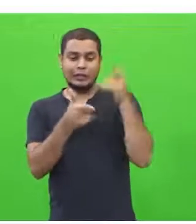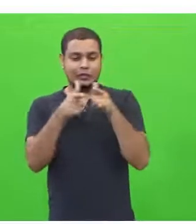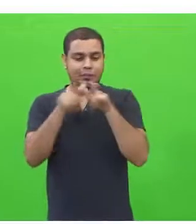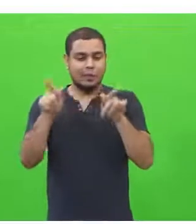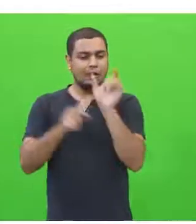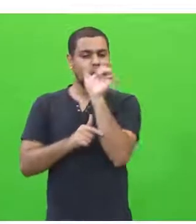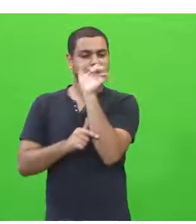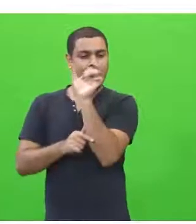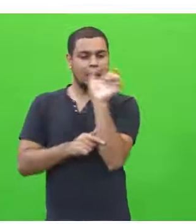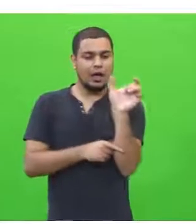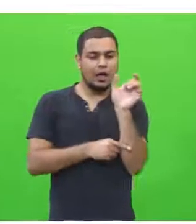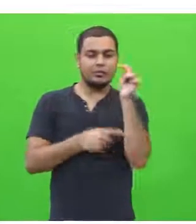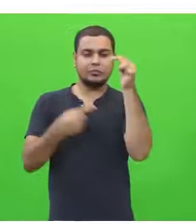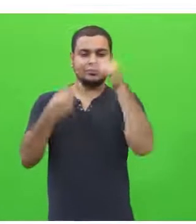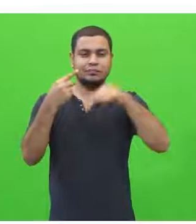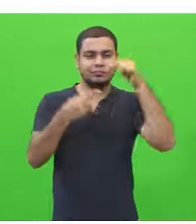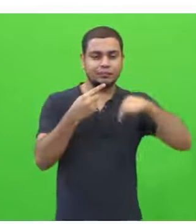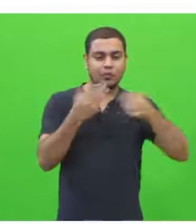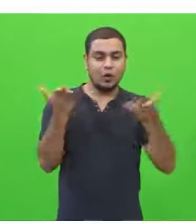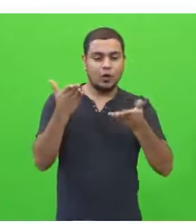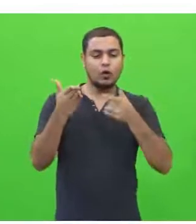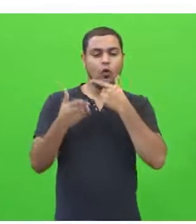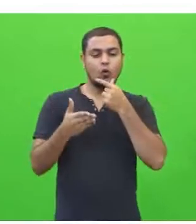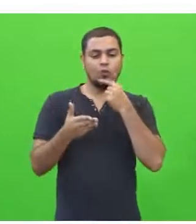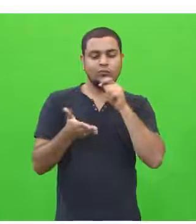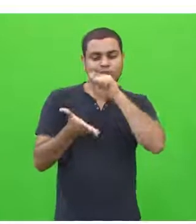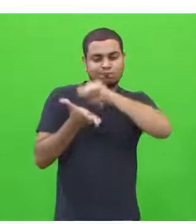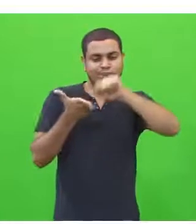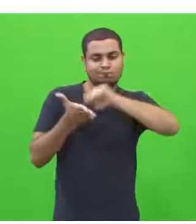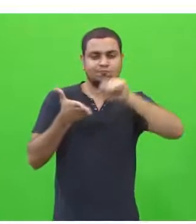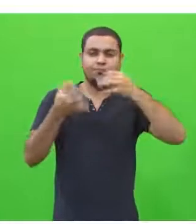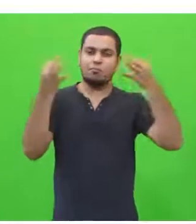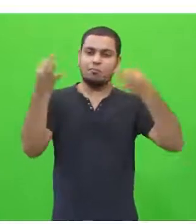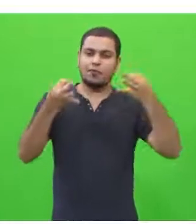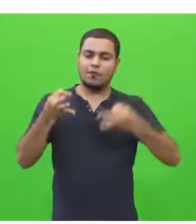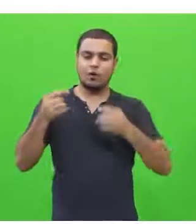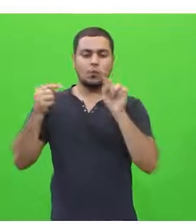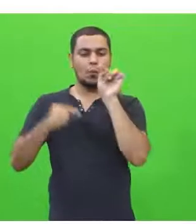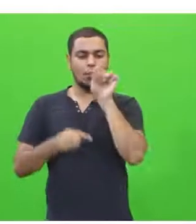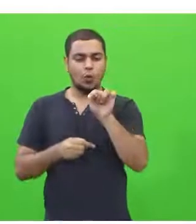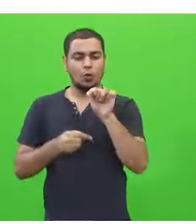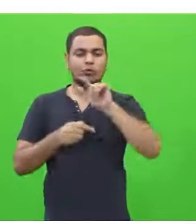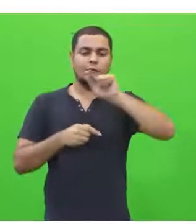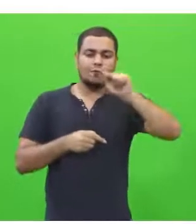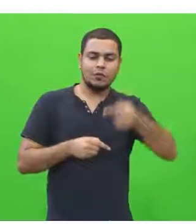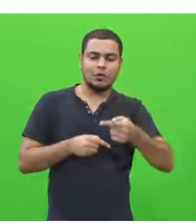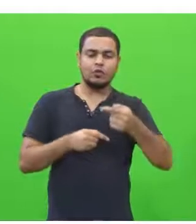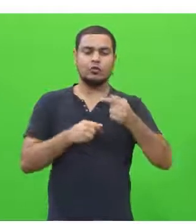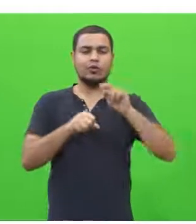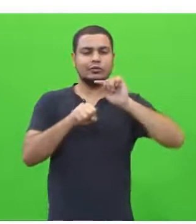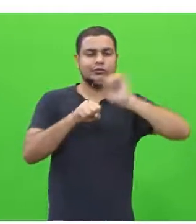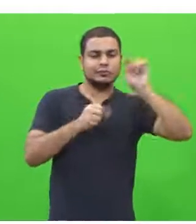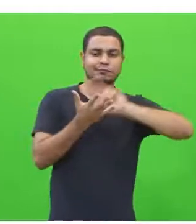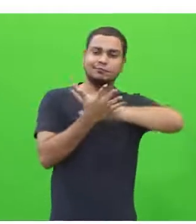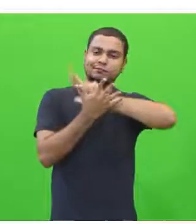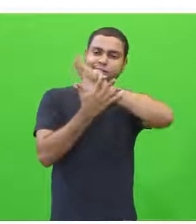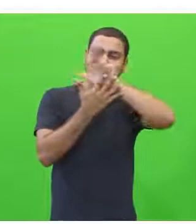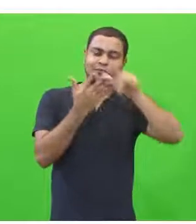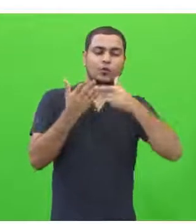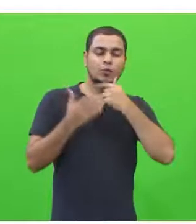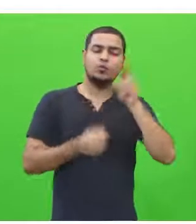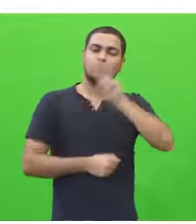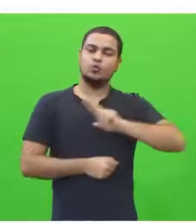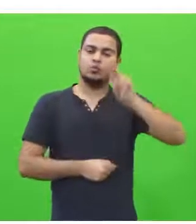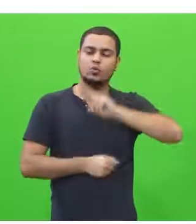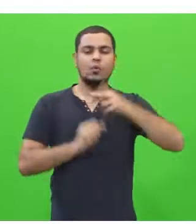foram sanados por esse candidato? Foram bem pontuados em Lúcia, foram bem apresentados,